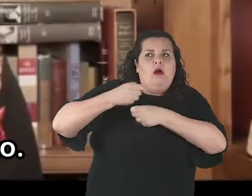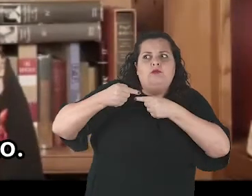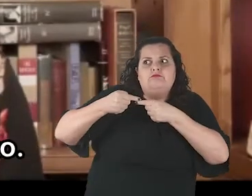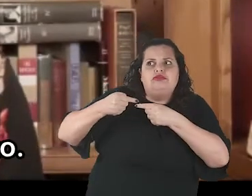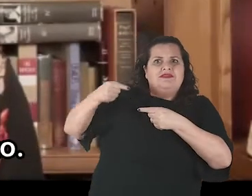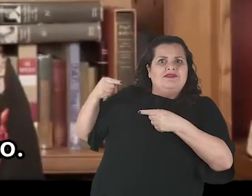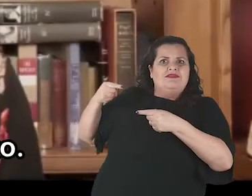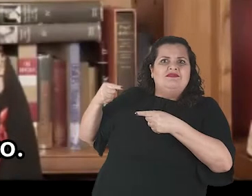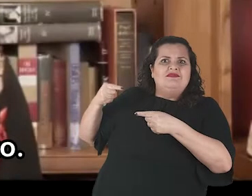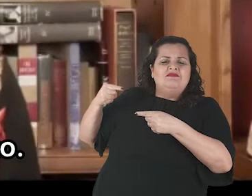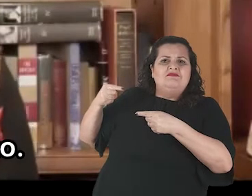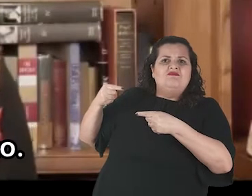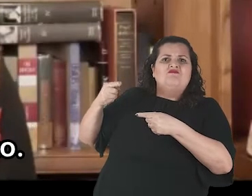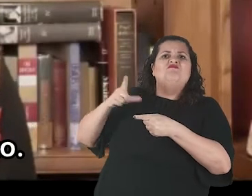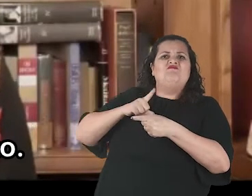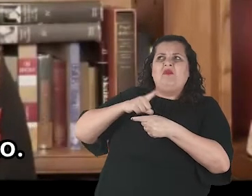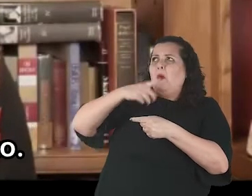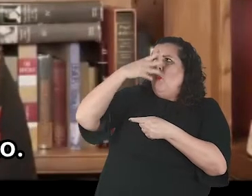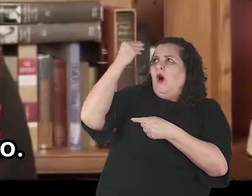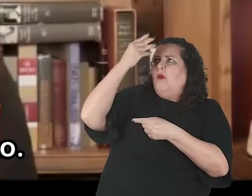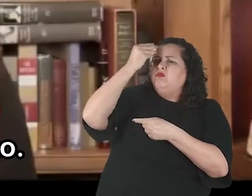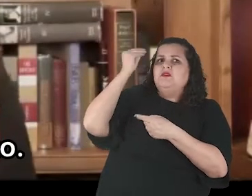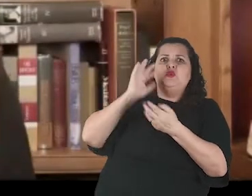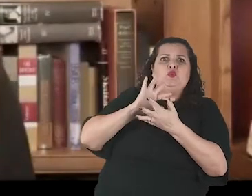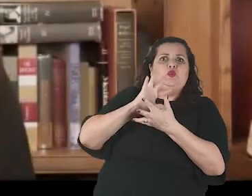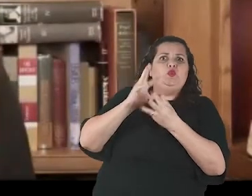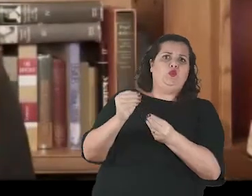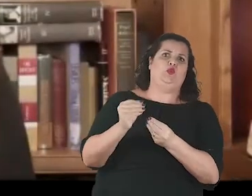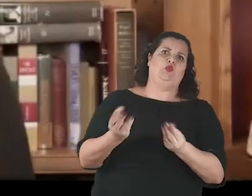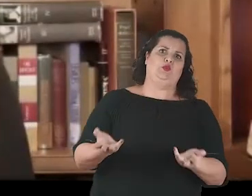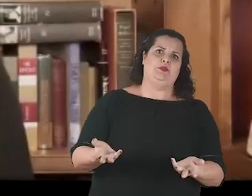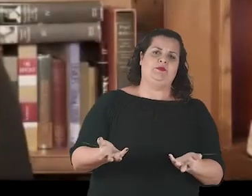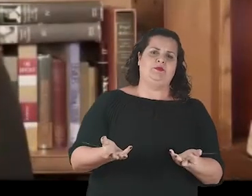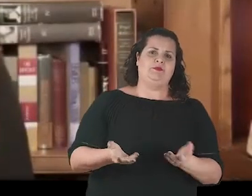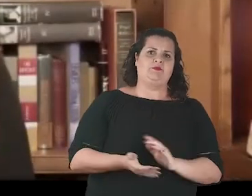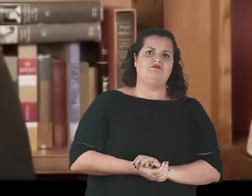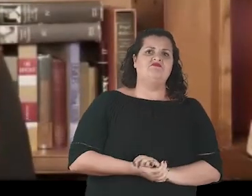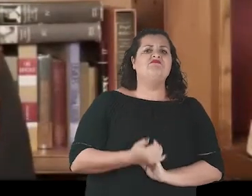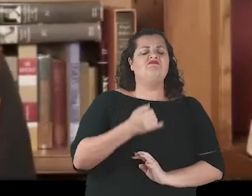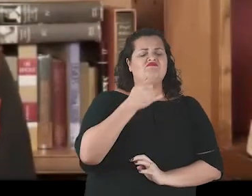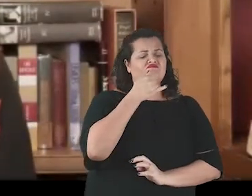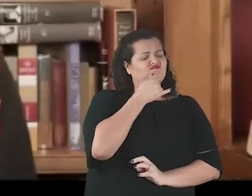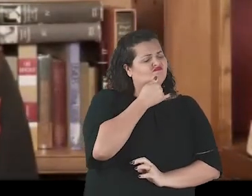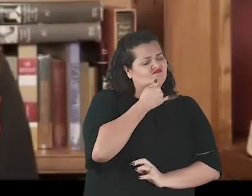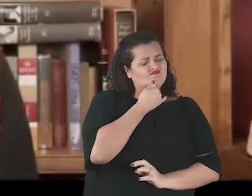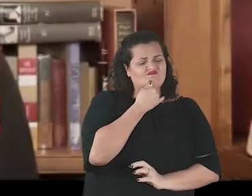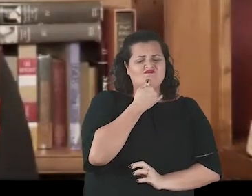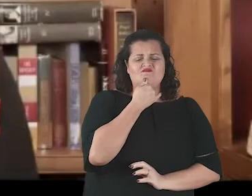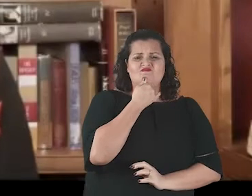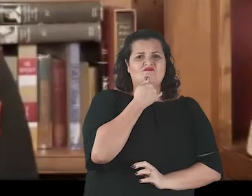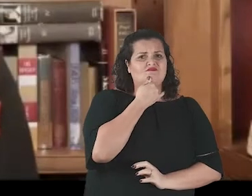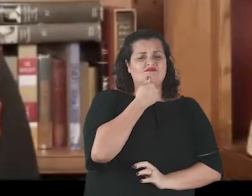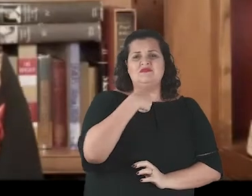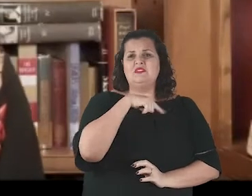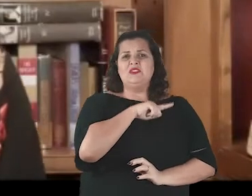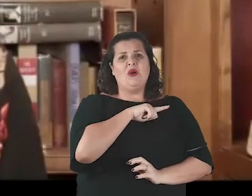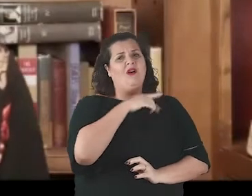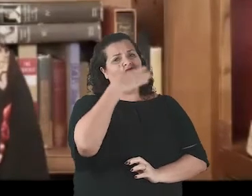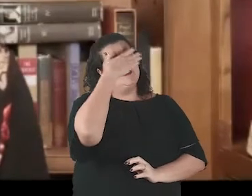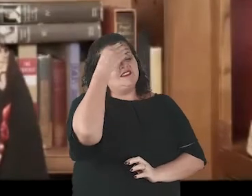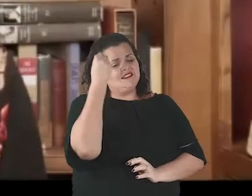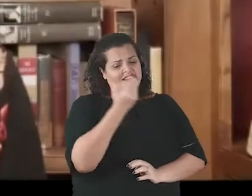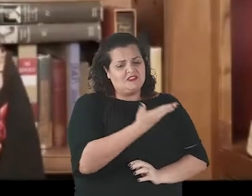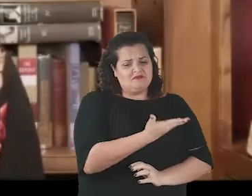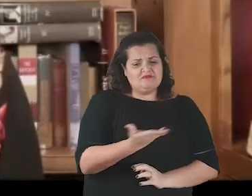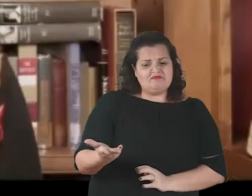curiosamente, essas duas últimas décadas também foram marcadas por um profundo esquecimento. E mais triste